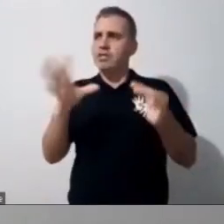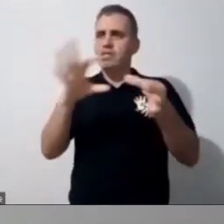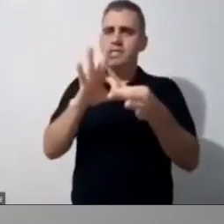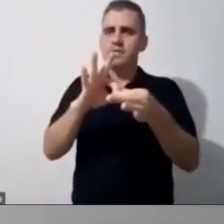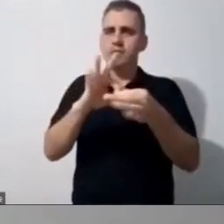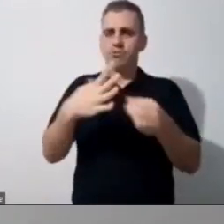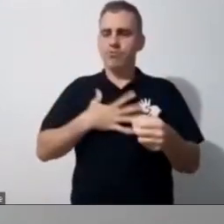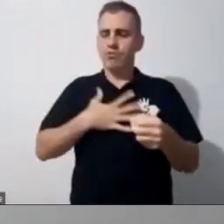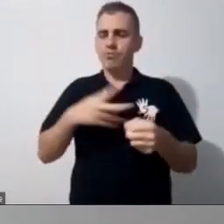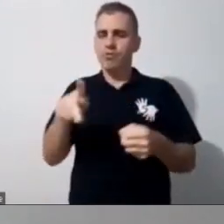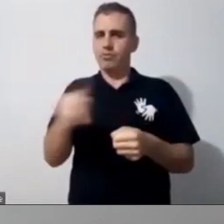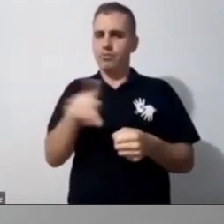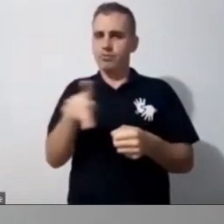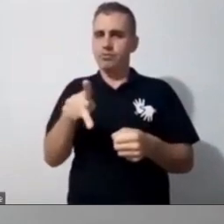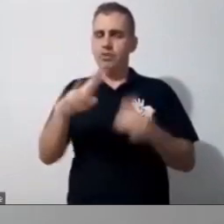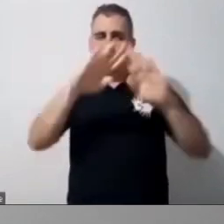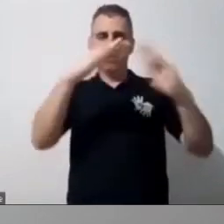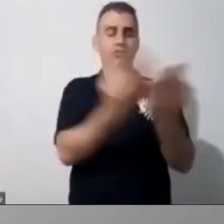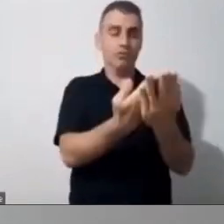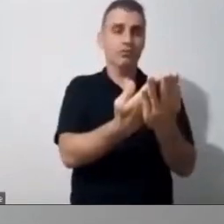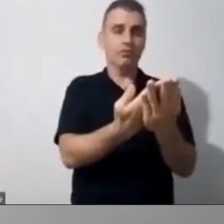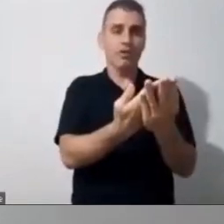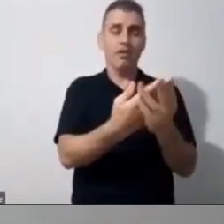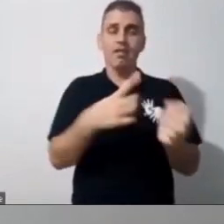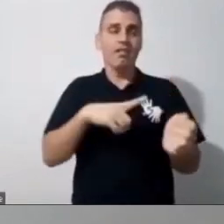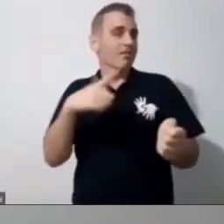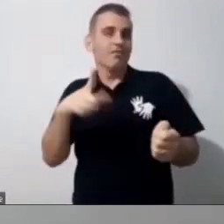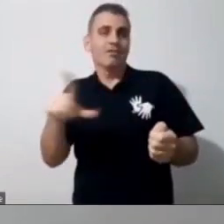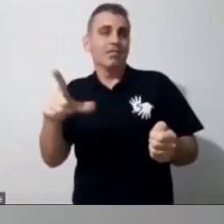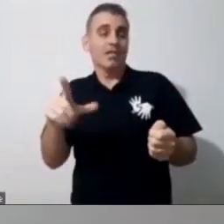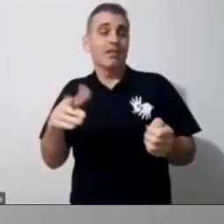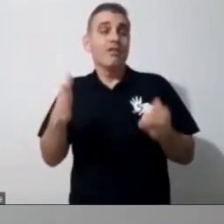escola é uma correria, hoje isso, isso tem mais qualidade,